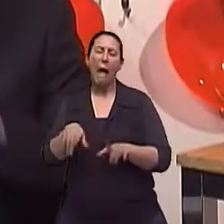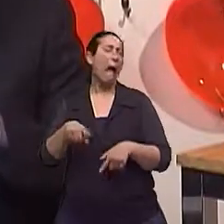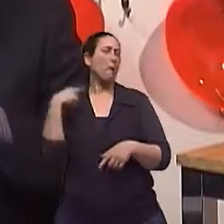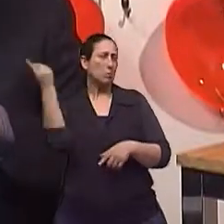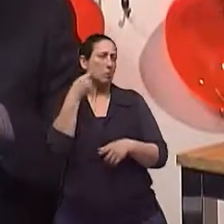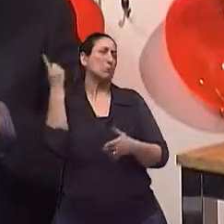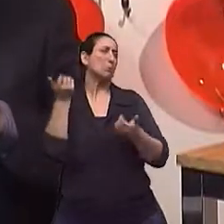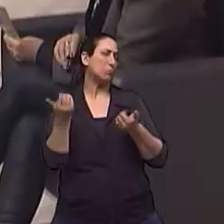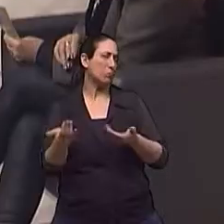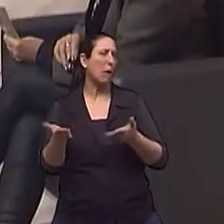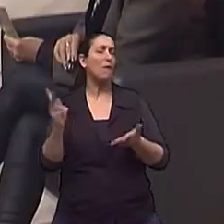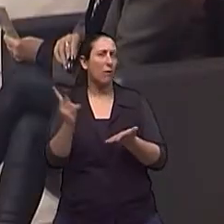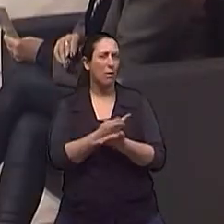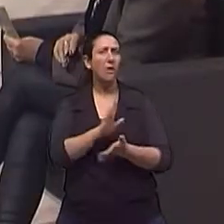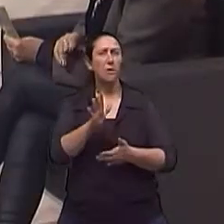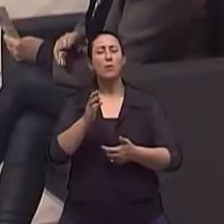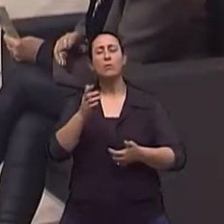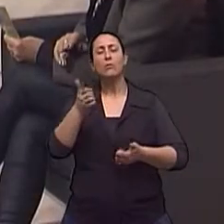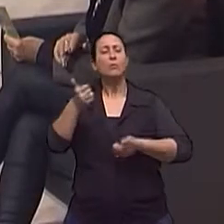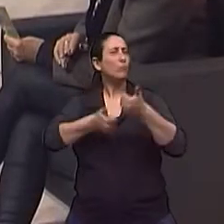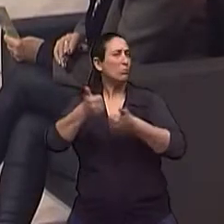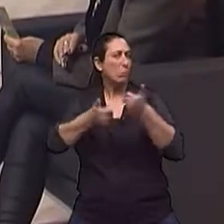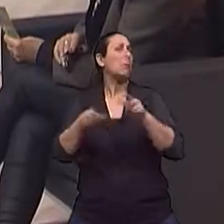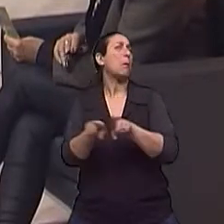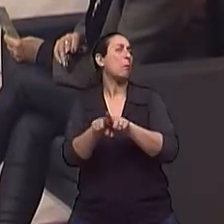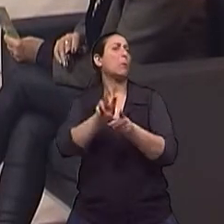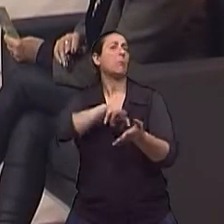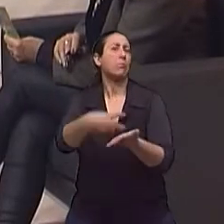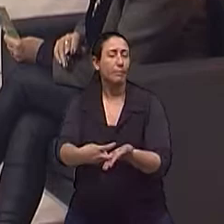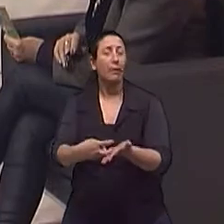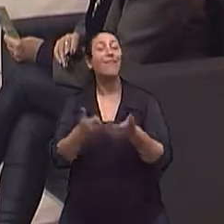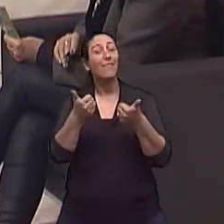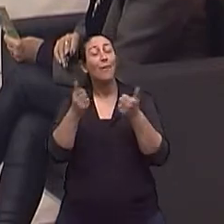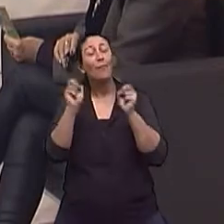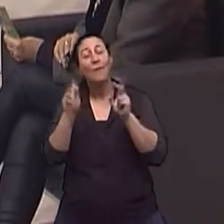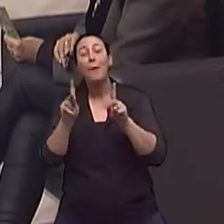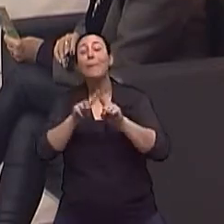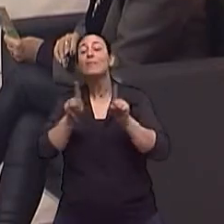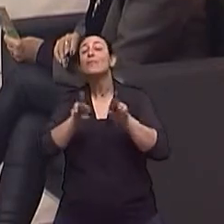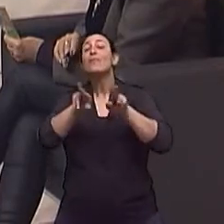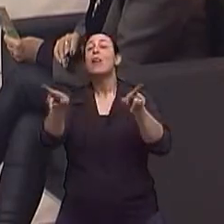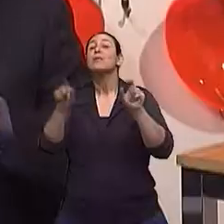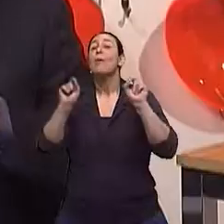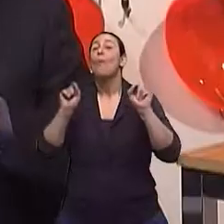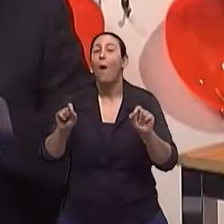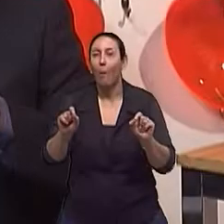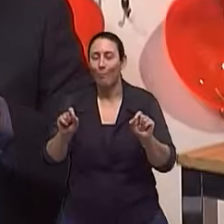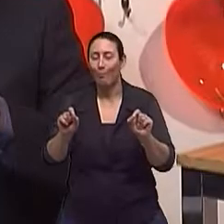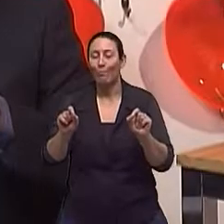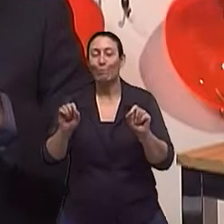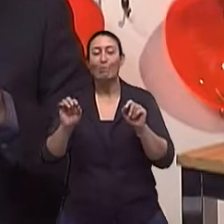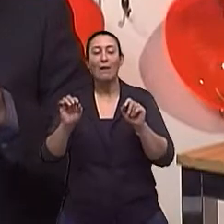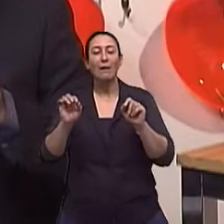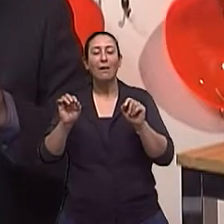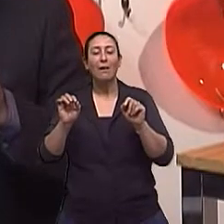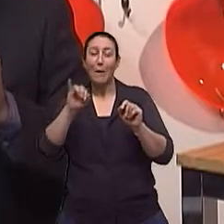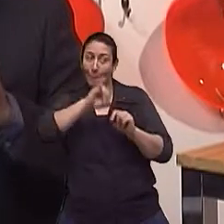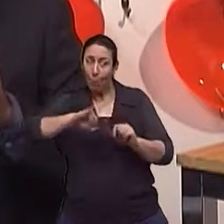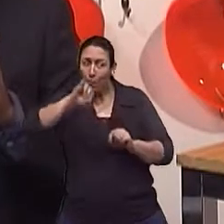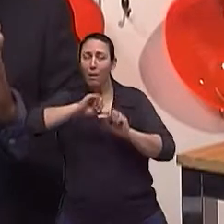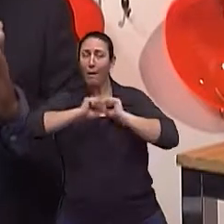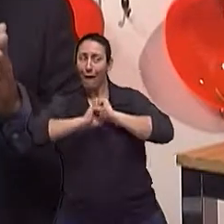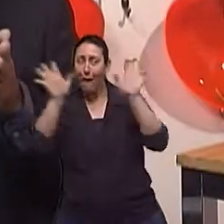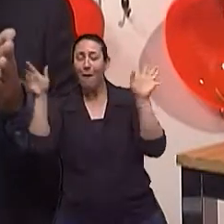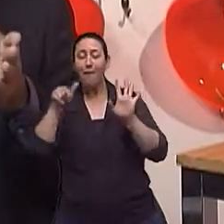jovem pode cair. O jogador de futebol cai, né? Então, o que diferencia, Isabel, é que, primeiro,